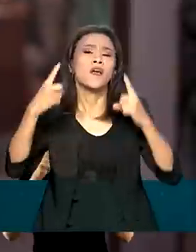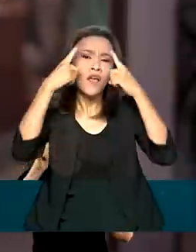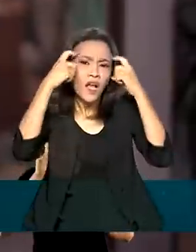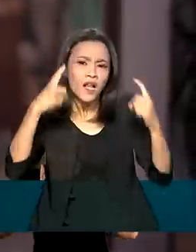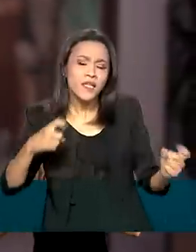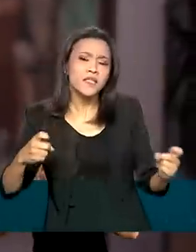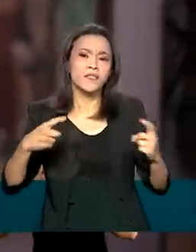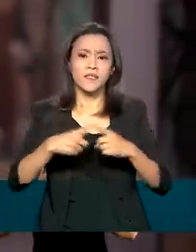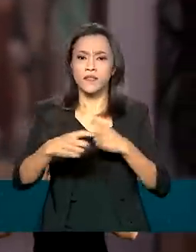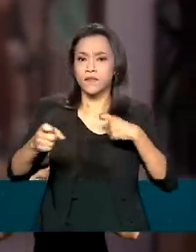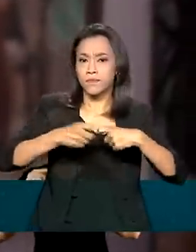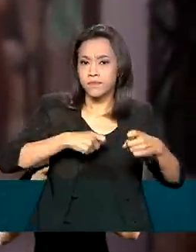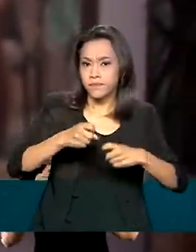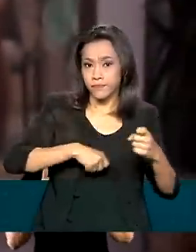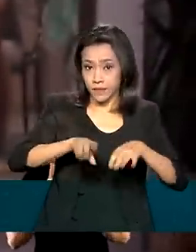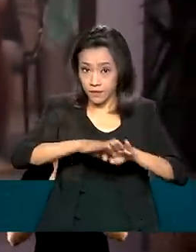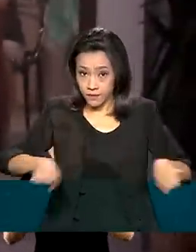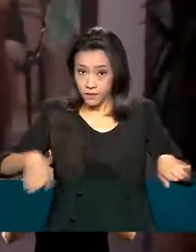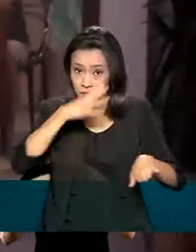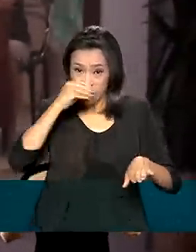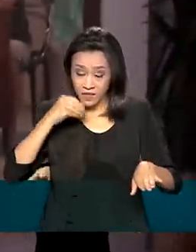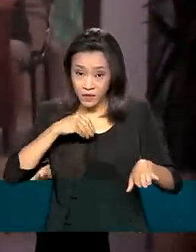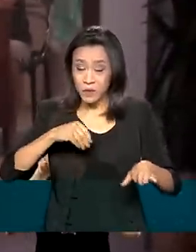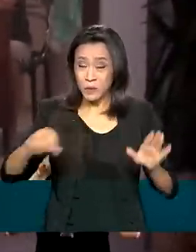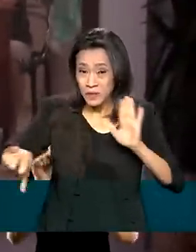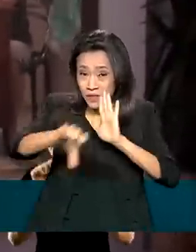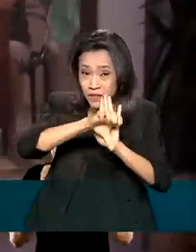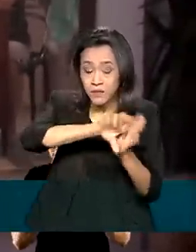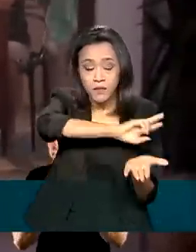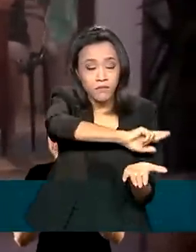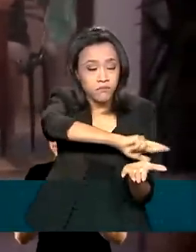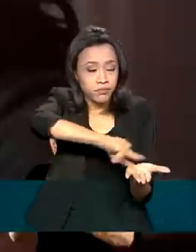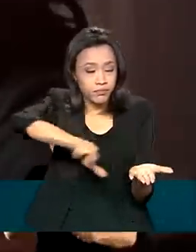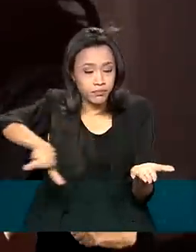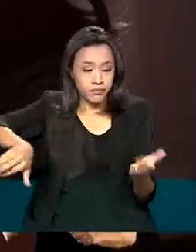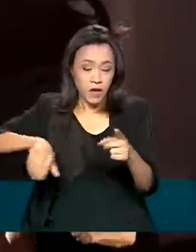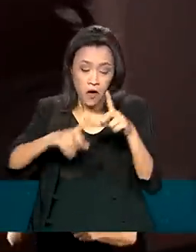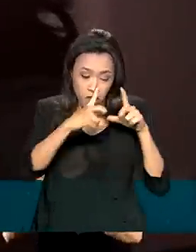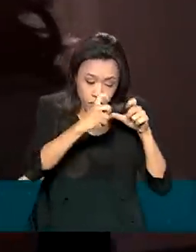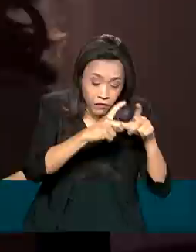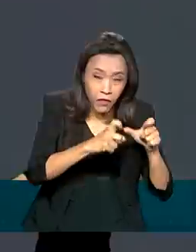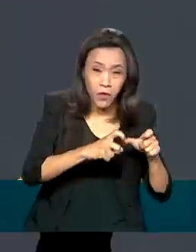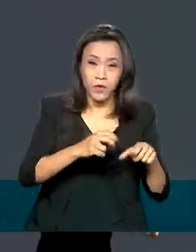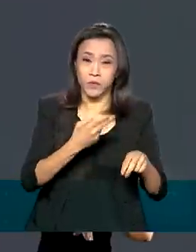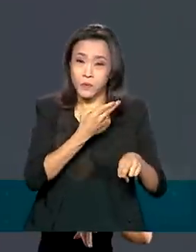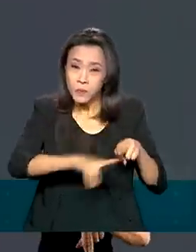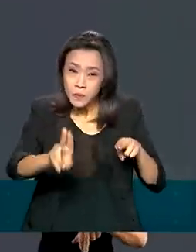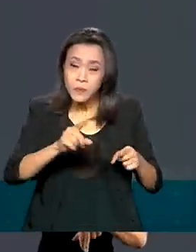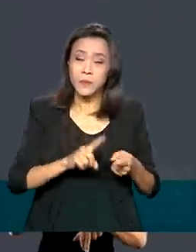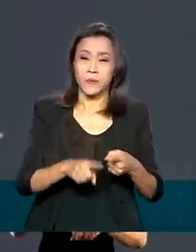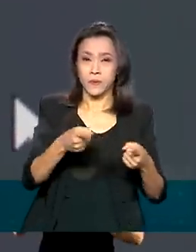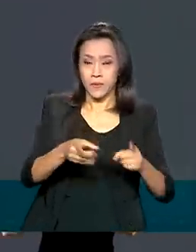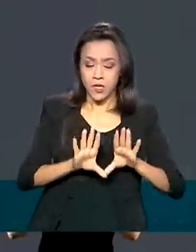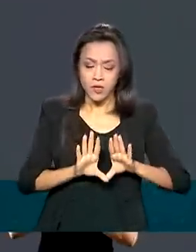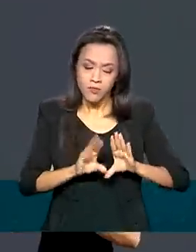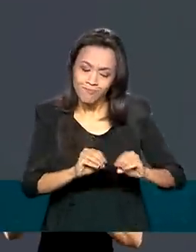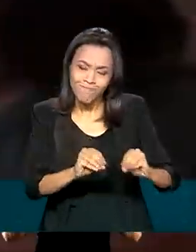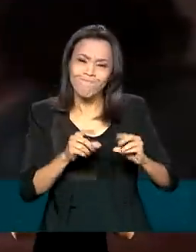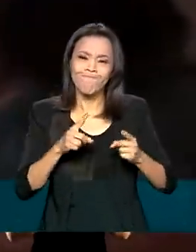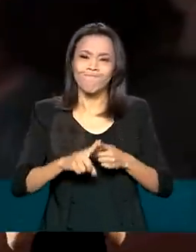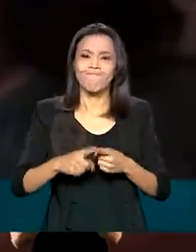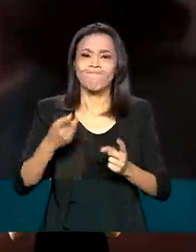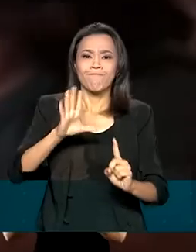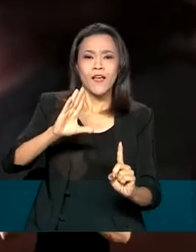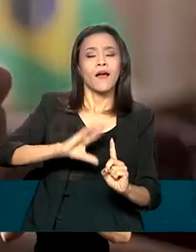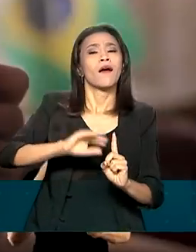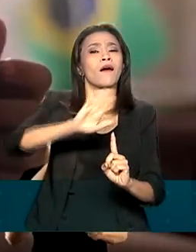adolescentes. Os crimes são muitos. Pornografia infantil, pedofilia, assédio sexual. E